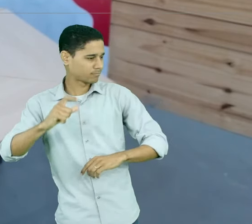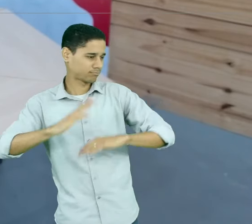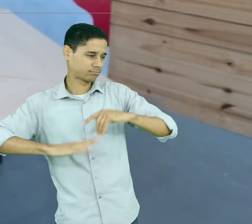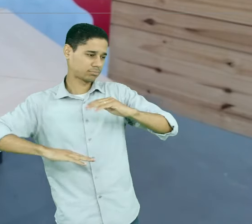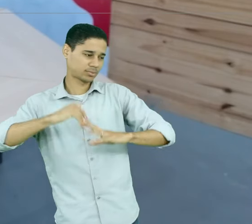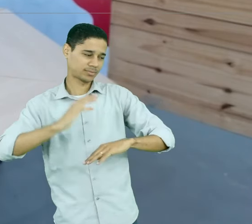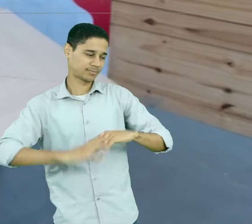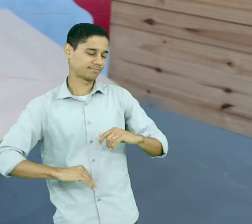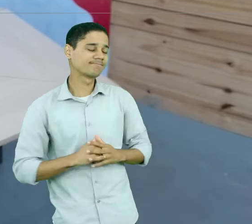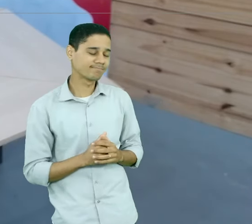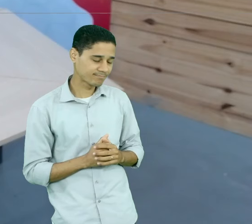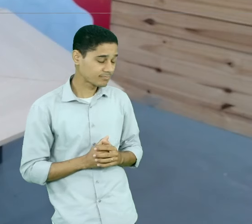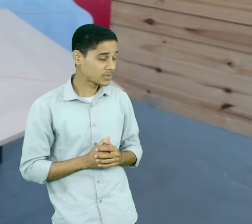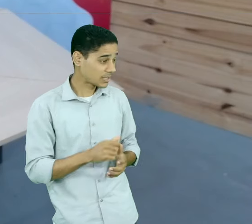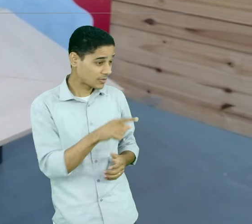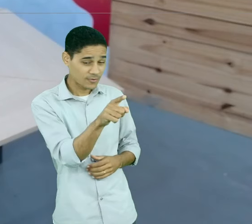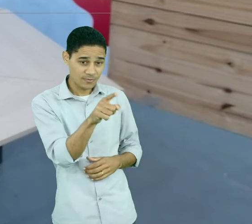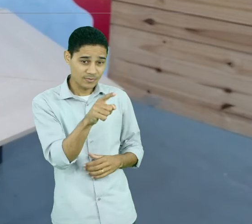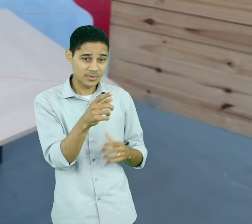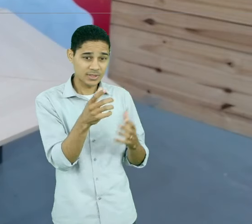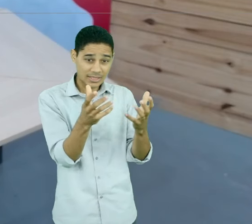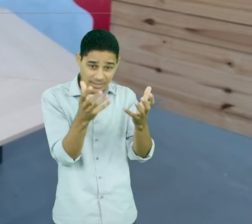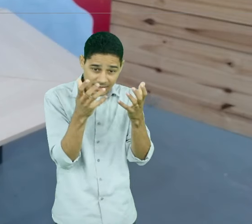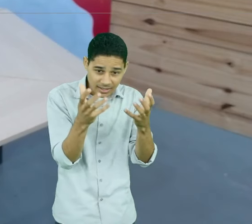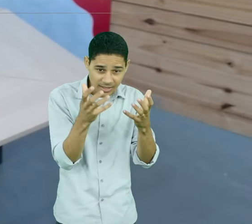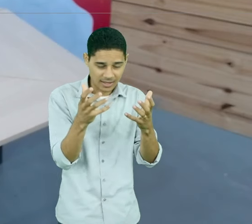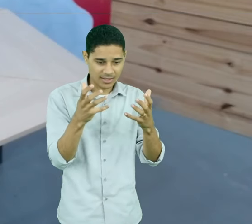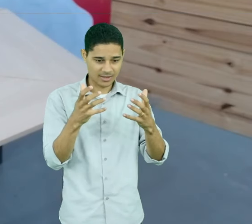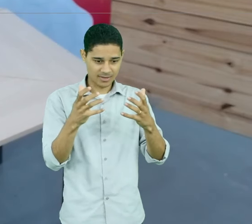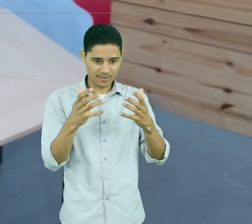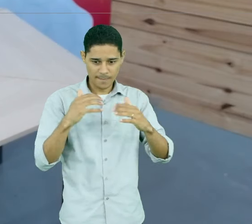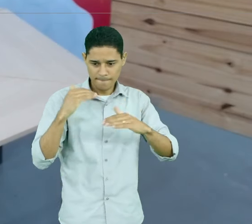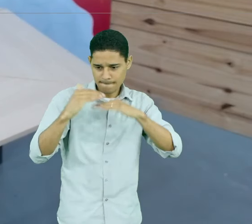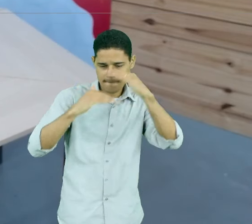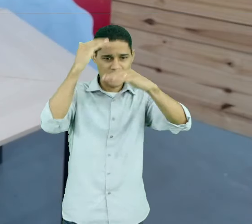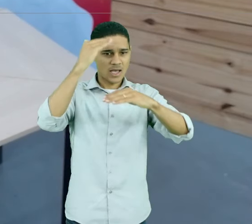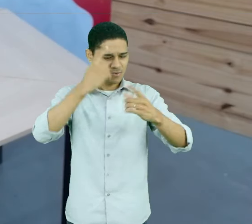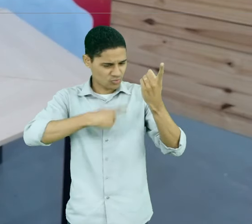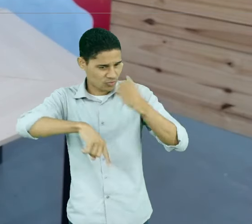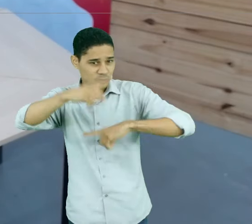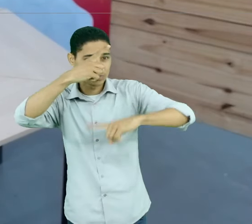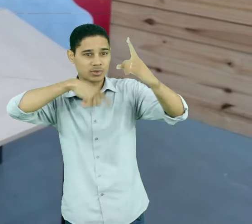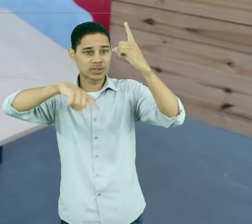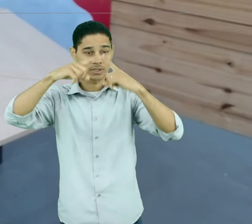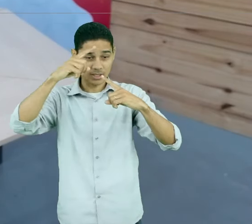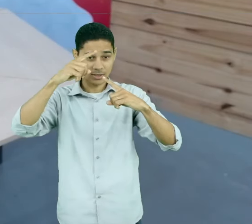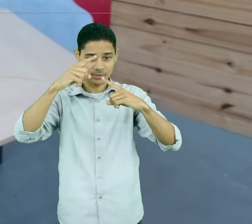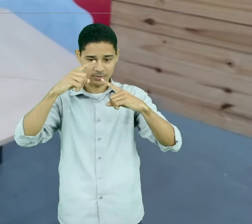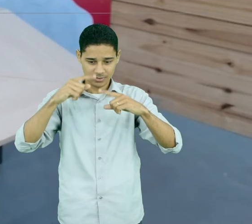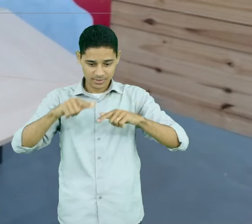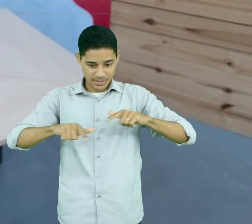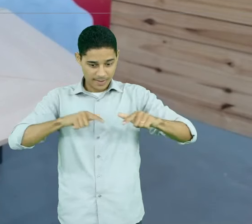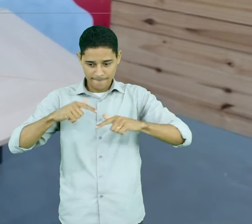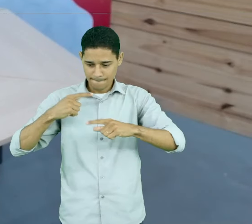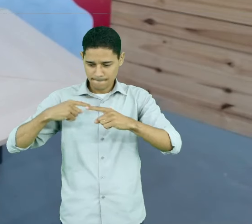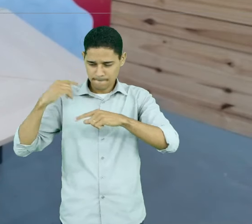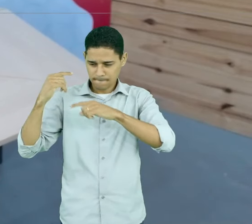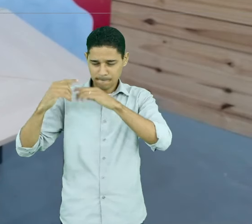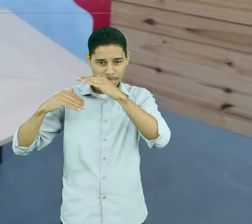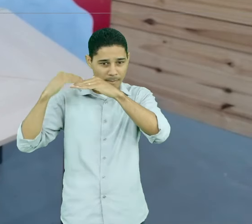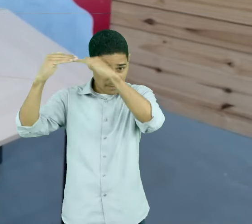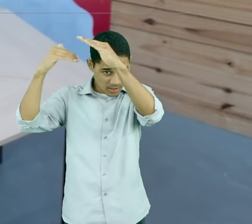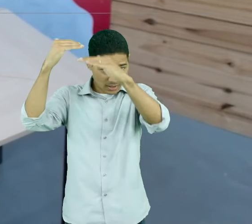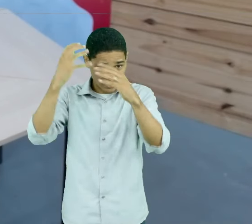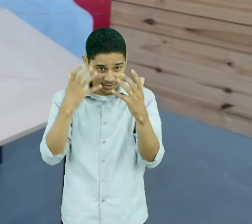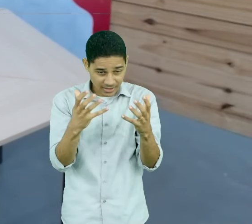você deseja ter êxito, sucesso na sua trajetória profissional, comece sabendo,